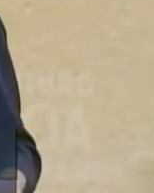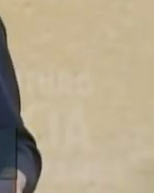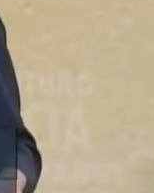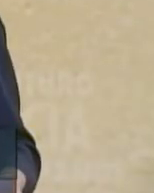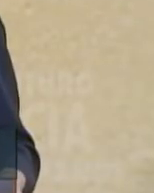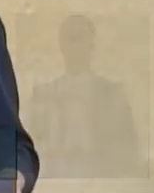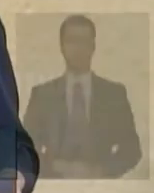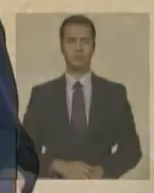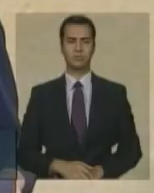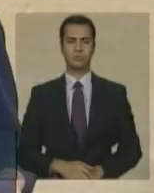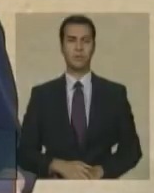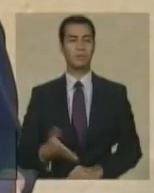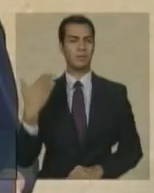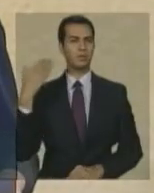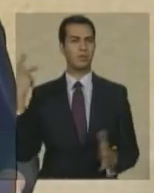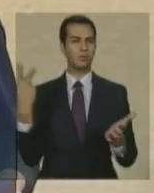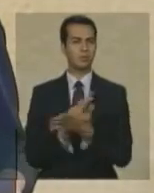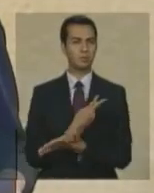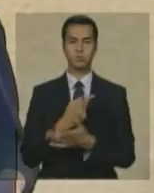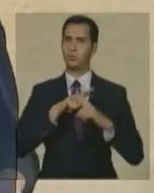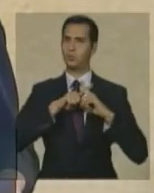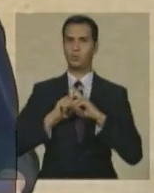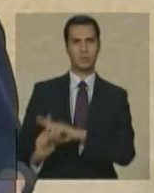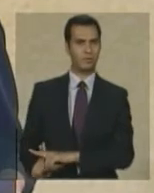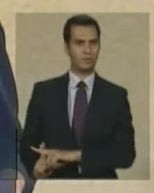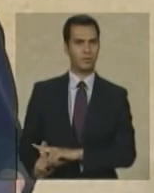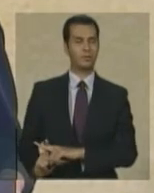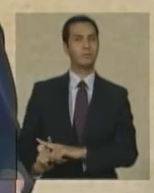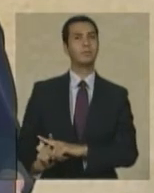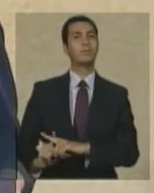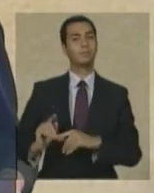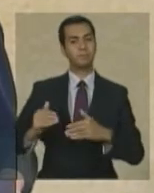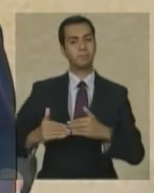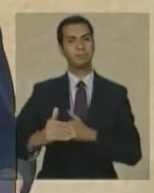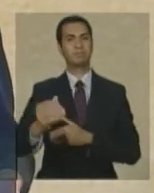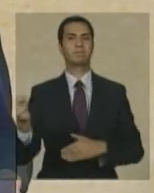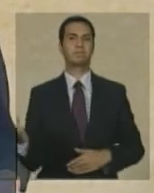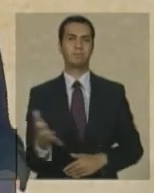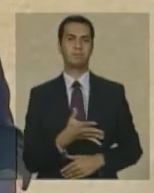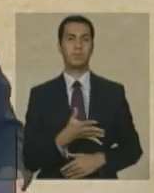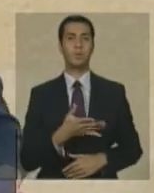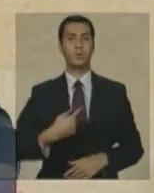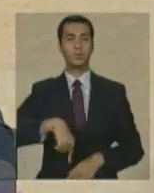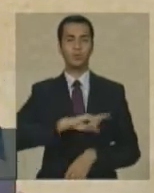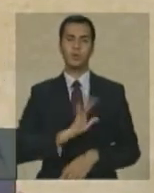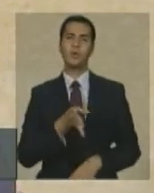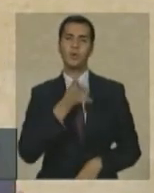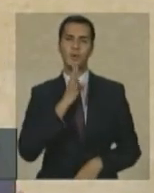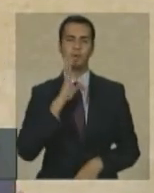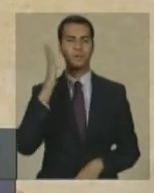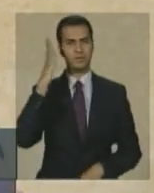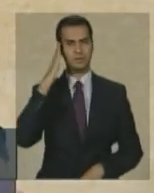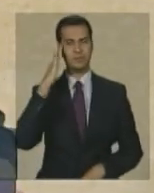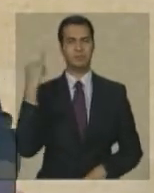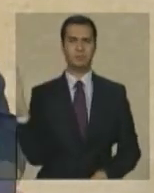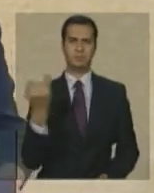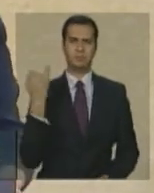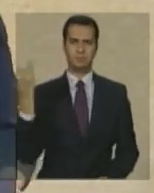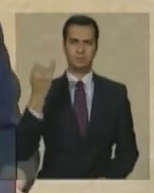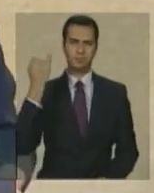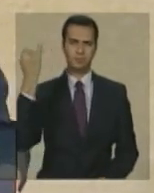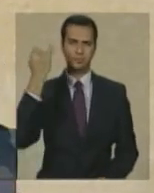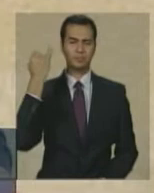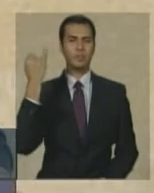o conhecimento a informação e a verdade são nós todos sabemos indispensáveis